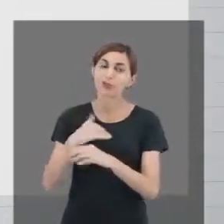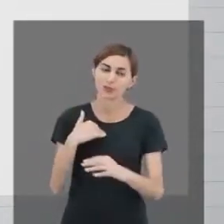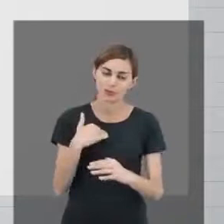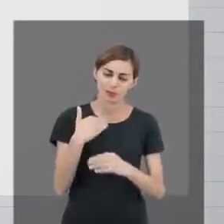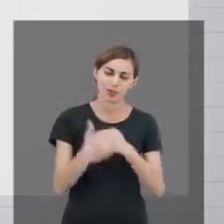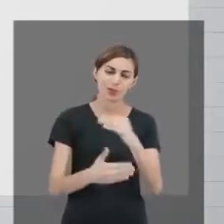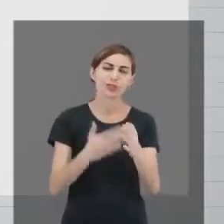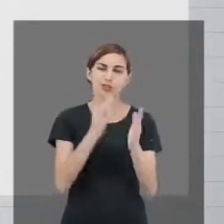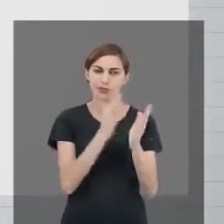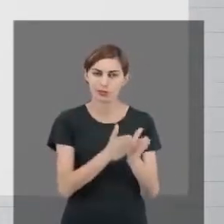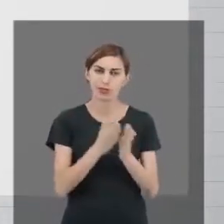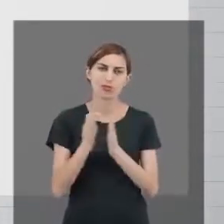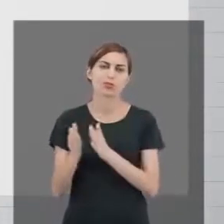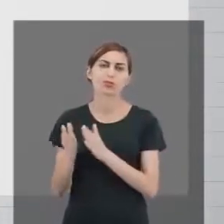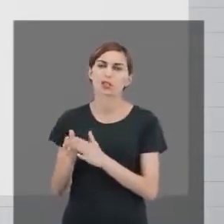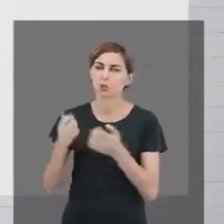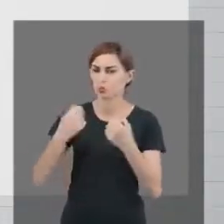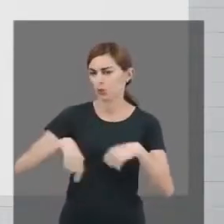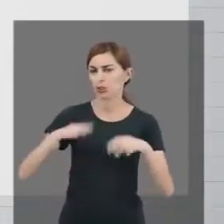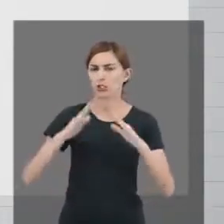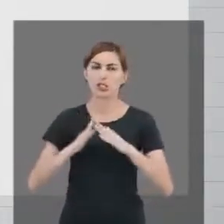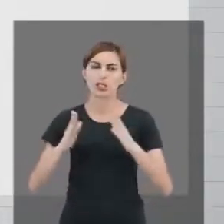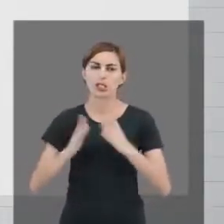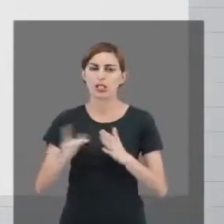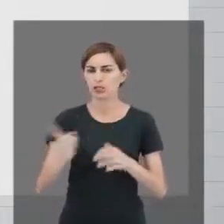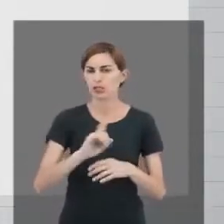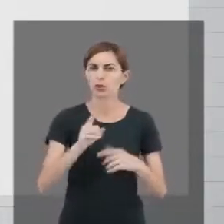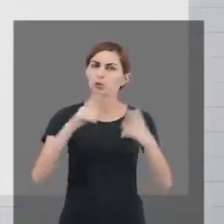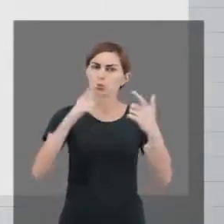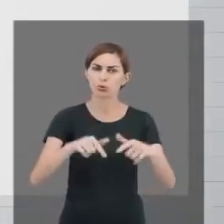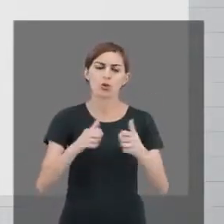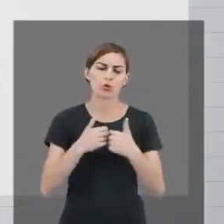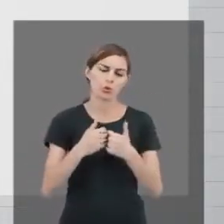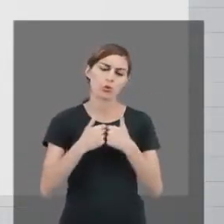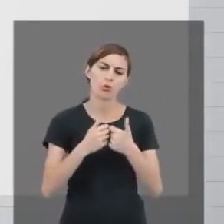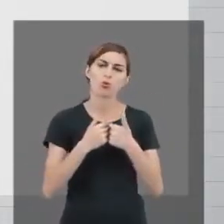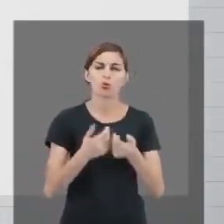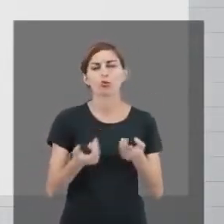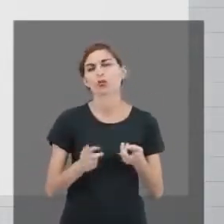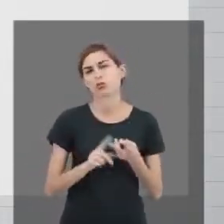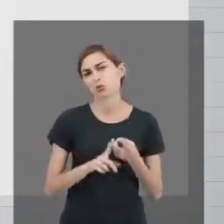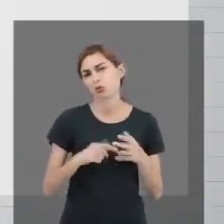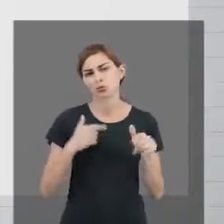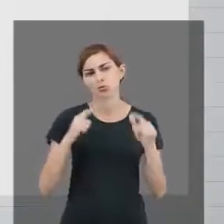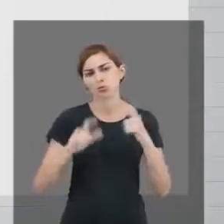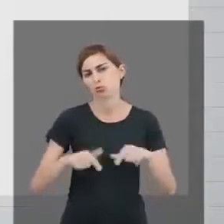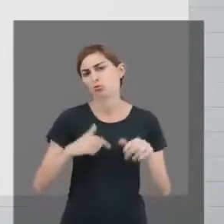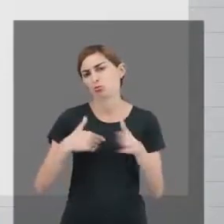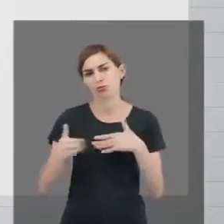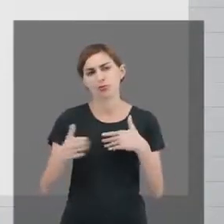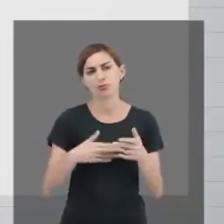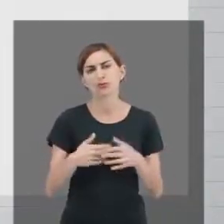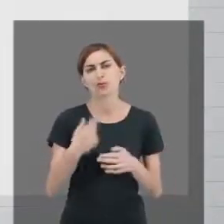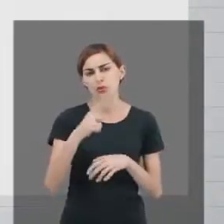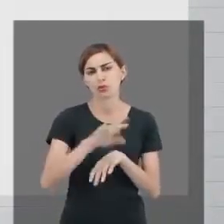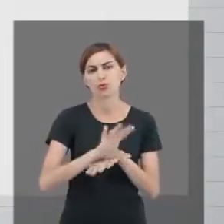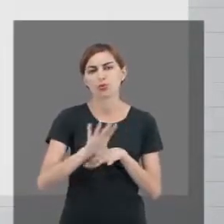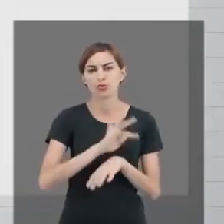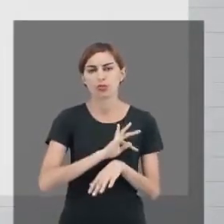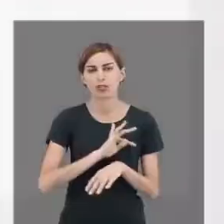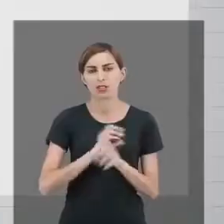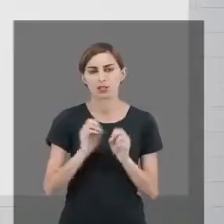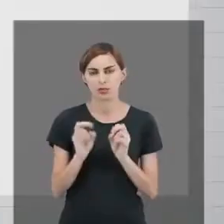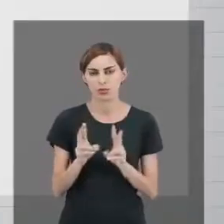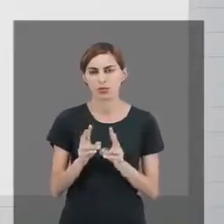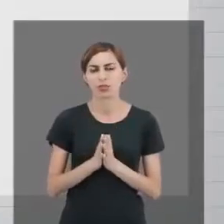processo de organização. Não precisa estar em casa. Onde você estiver, até no ônibus, você pode estudar para o seu curso técnico. Ok?